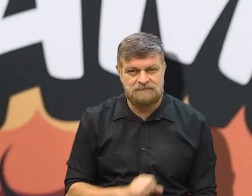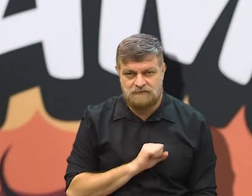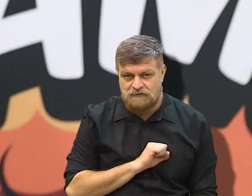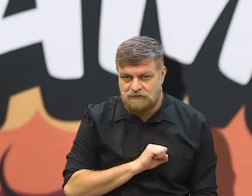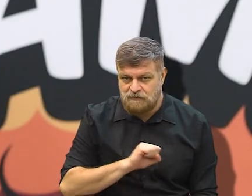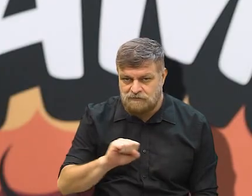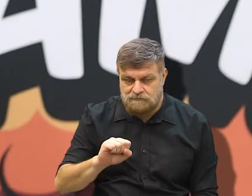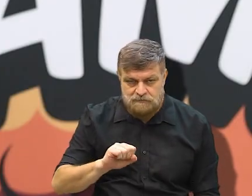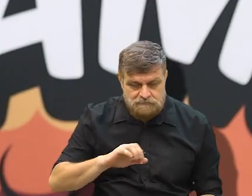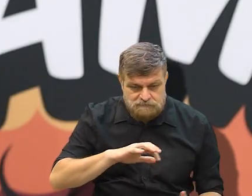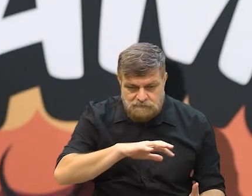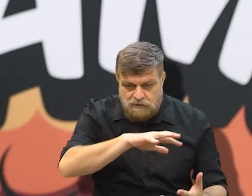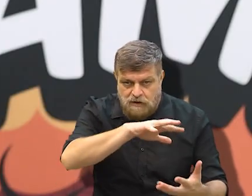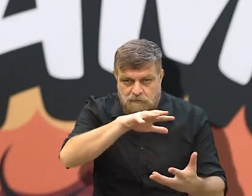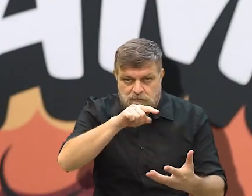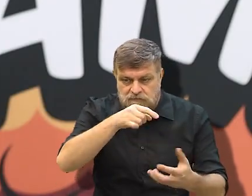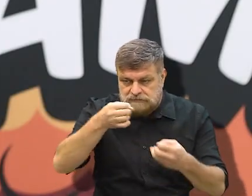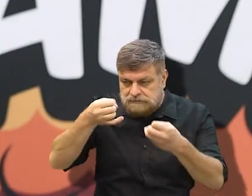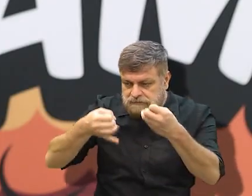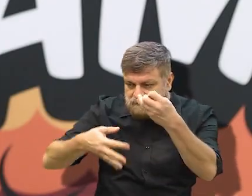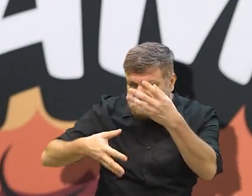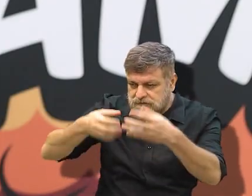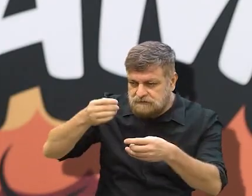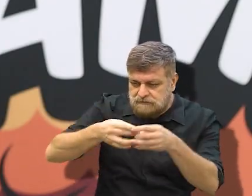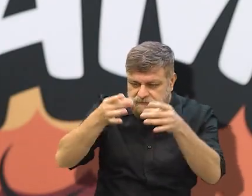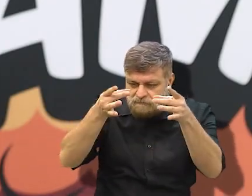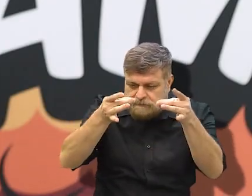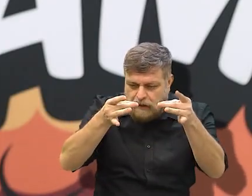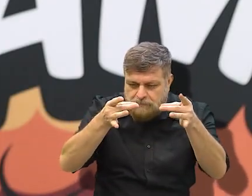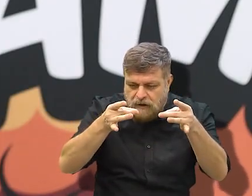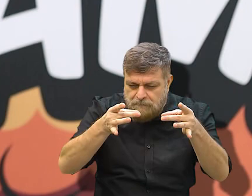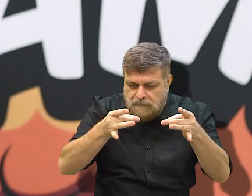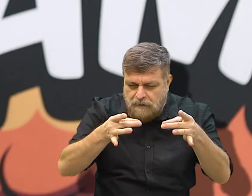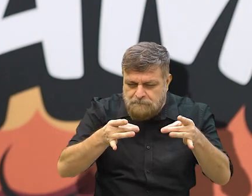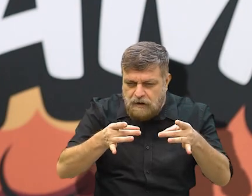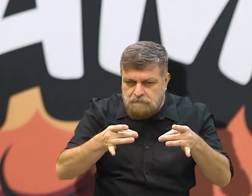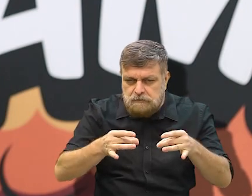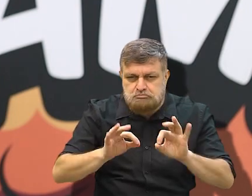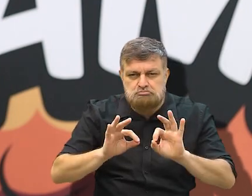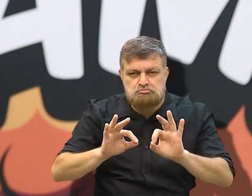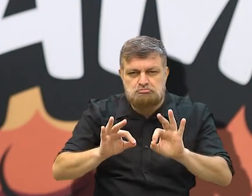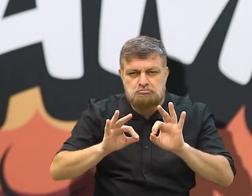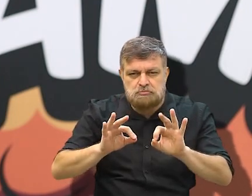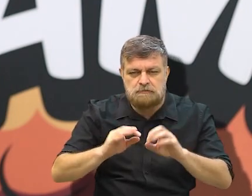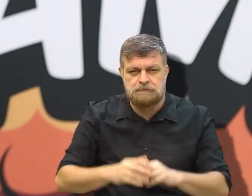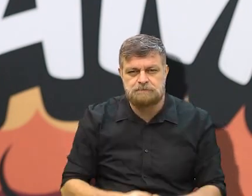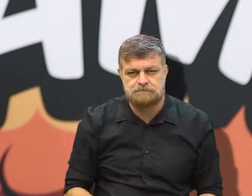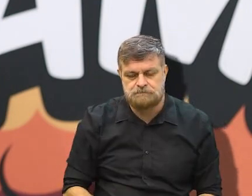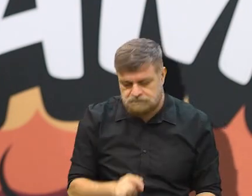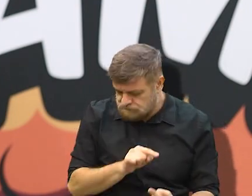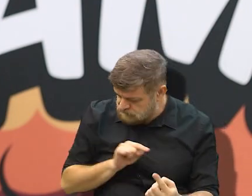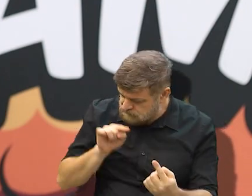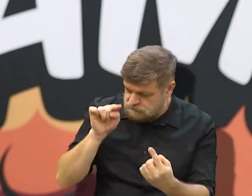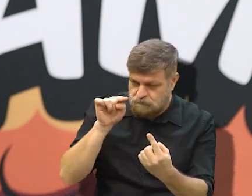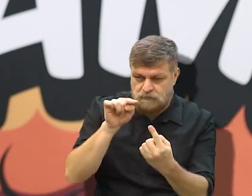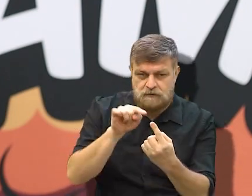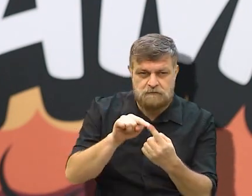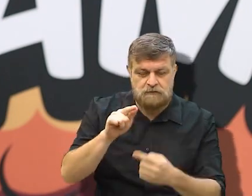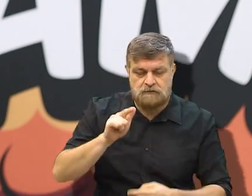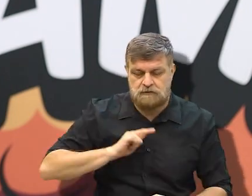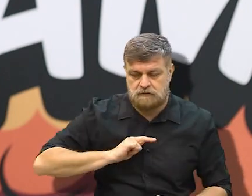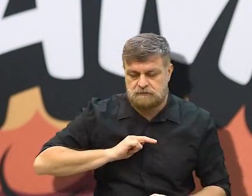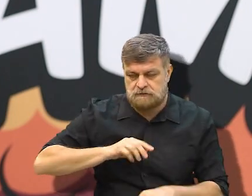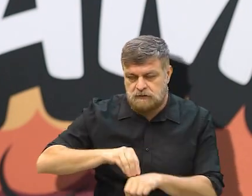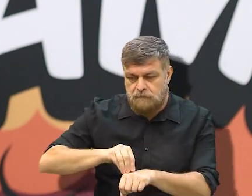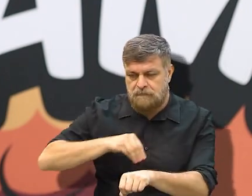Eu adorei o seu universo, muito bem explicado, definido, bem certeiro, né? Você tem